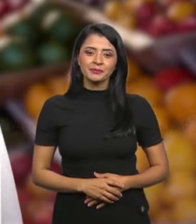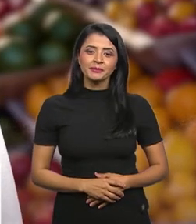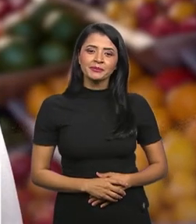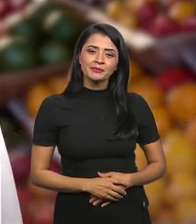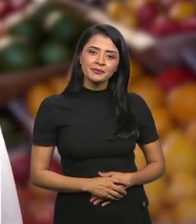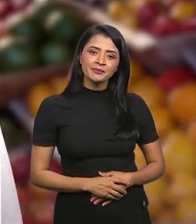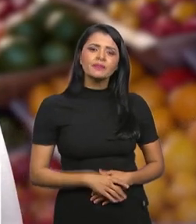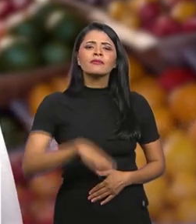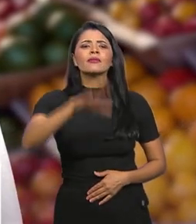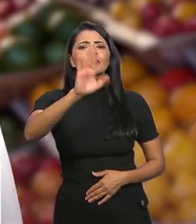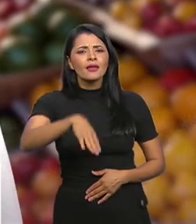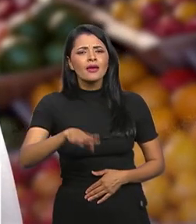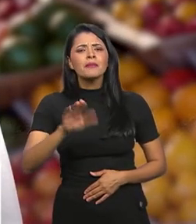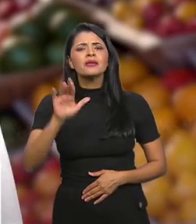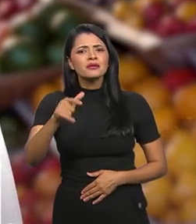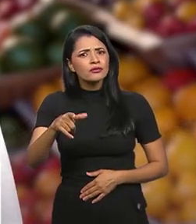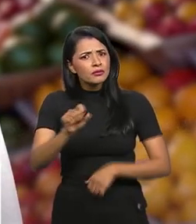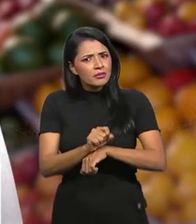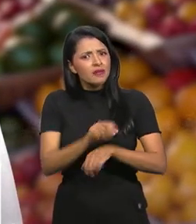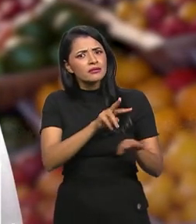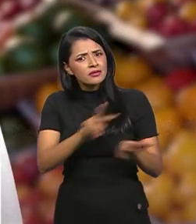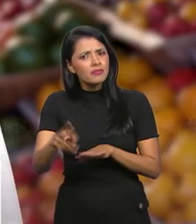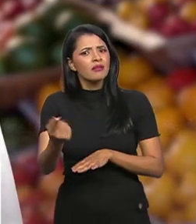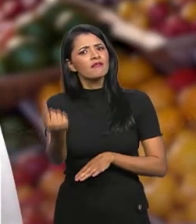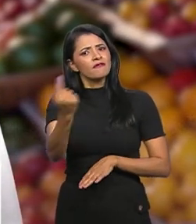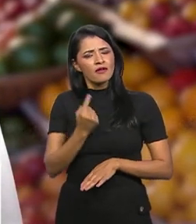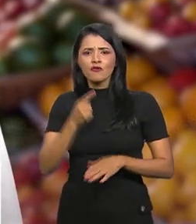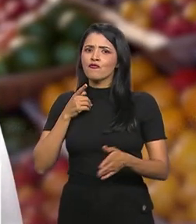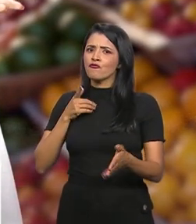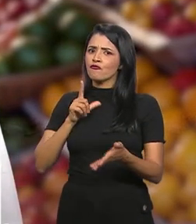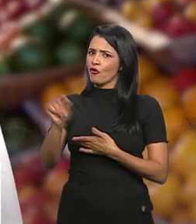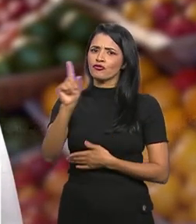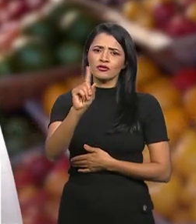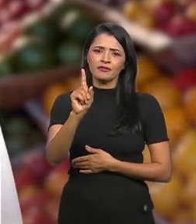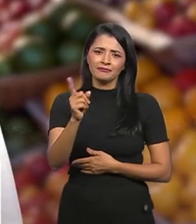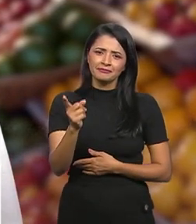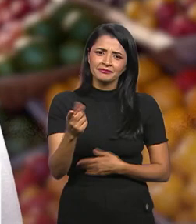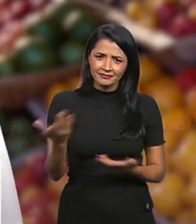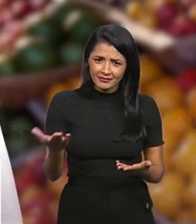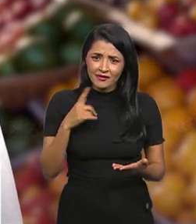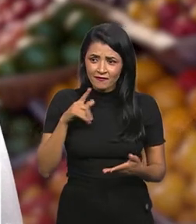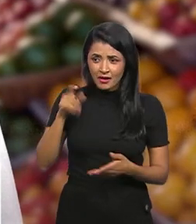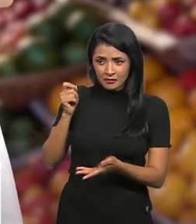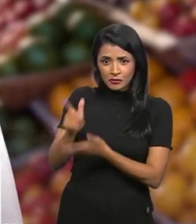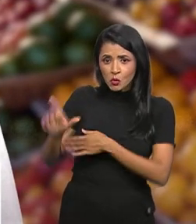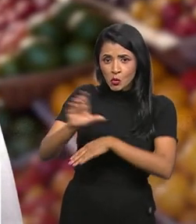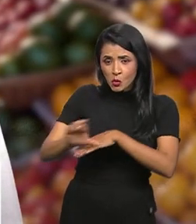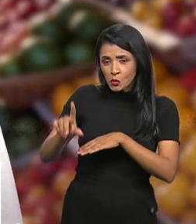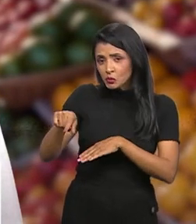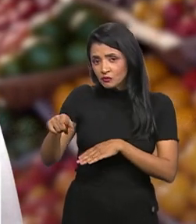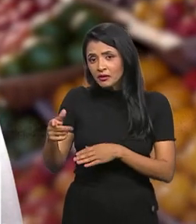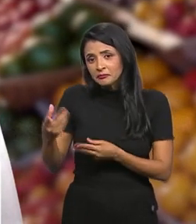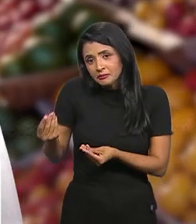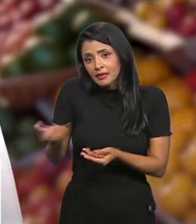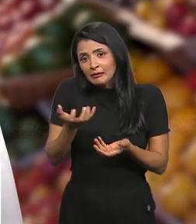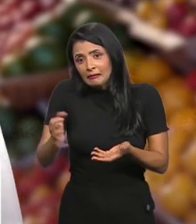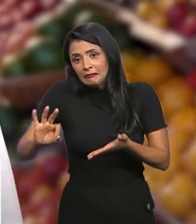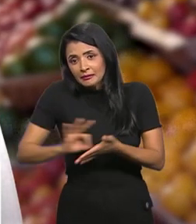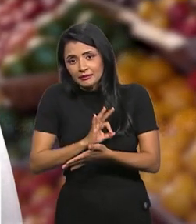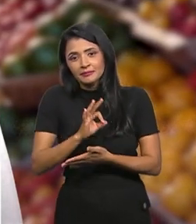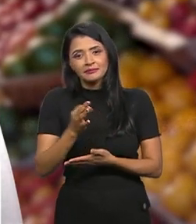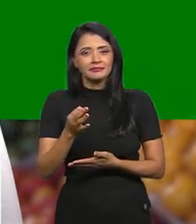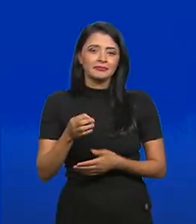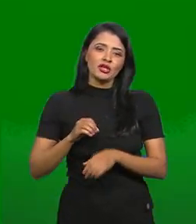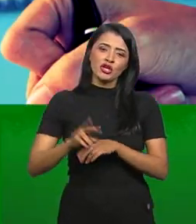Ei, seu Macedo, eu tô te esperando aqui semana que vem, hein? Não foge da feira, não! E aí, vai levar algum curso? Hashtag fica a dica!